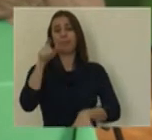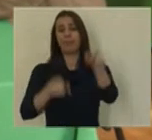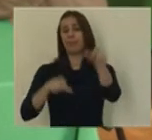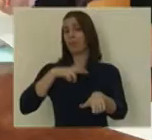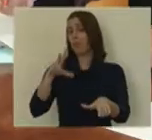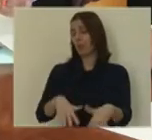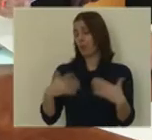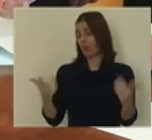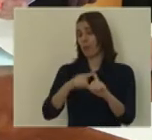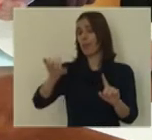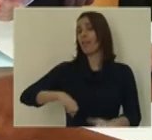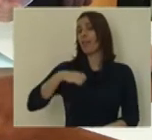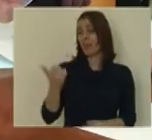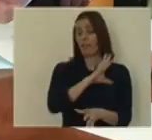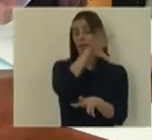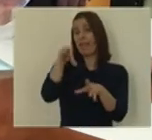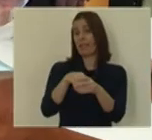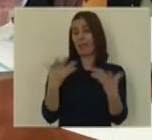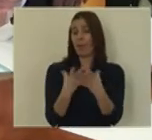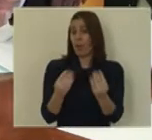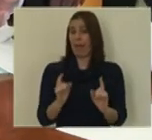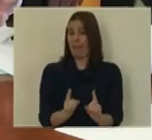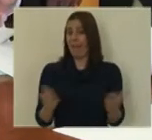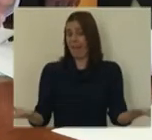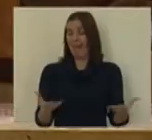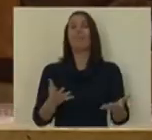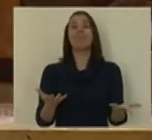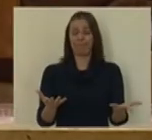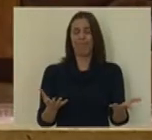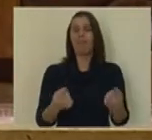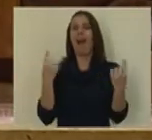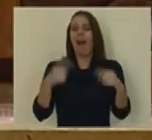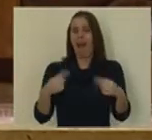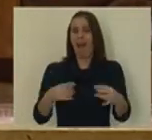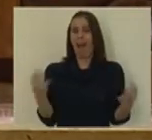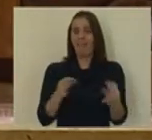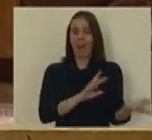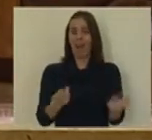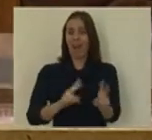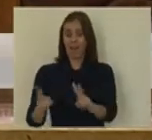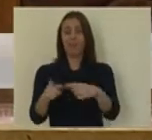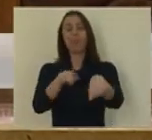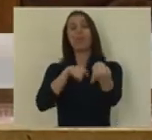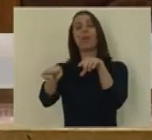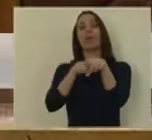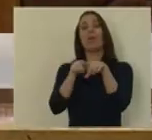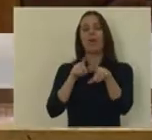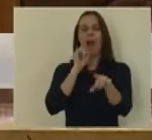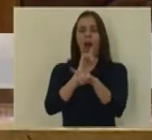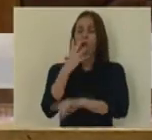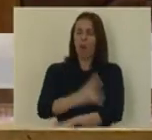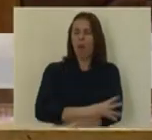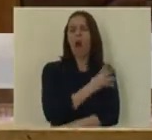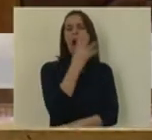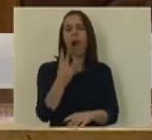aos portugueses. Os Verdes fazem parte da solução. Afinal, havia alternativas às políticas que durante